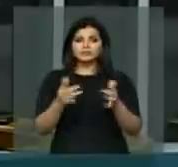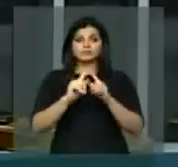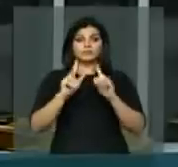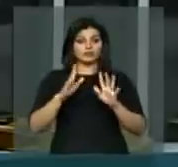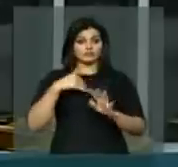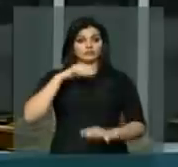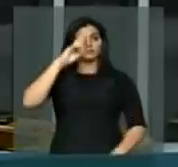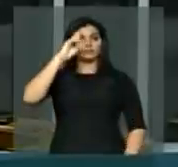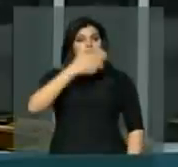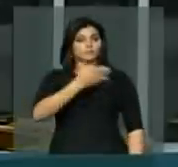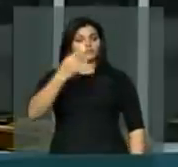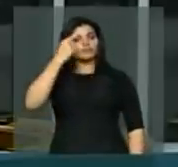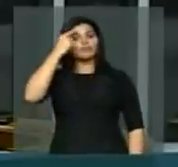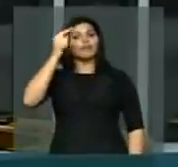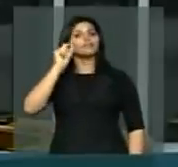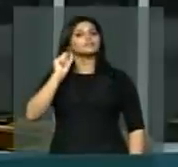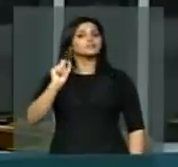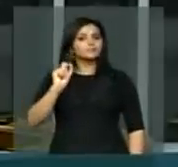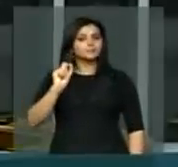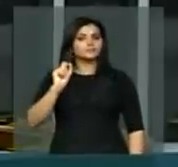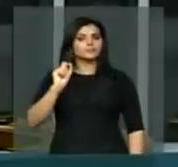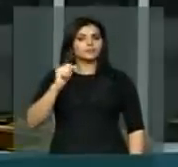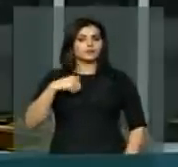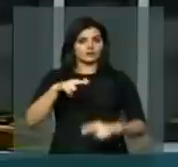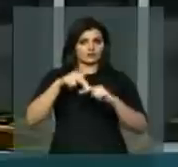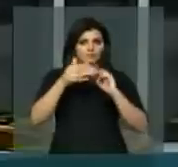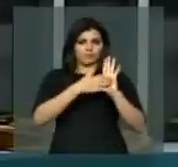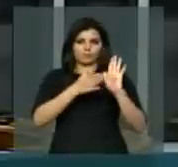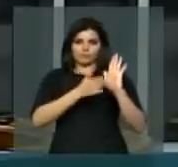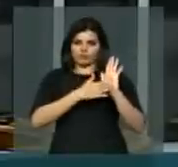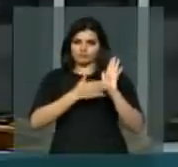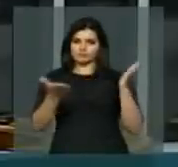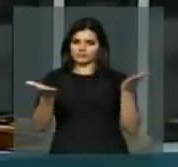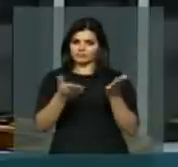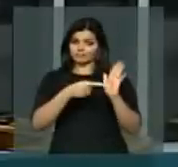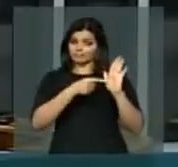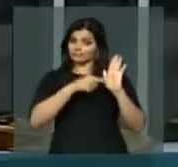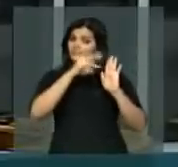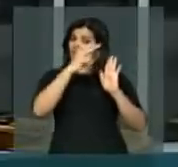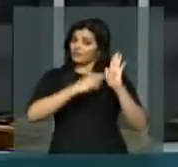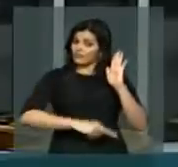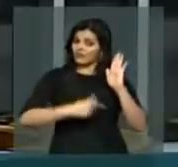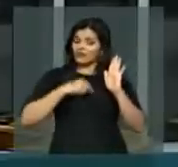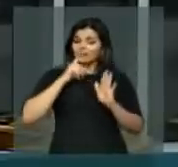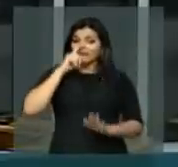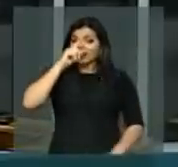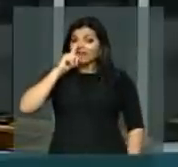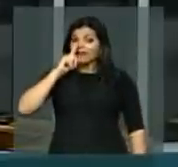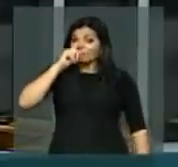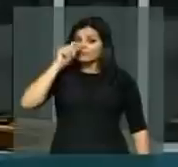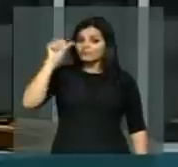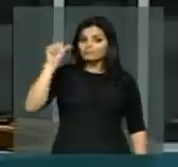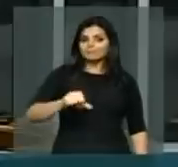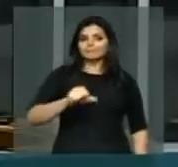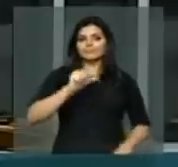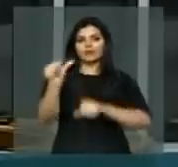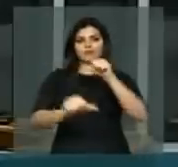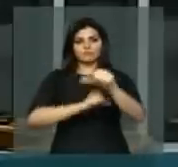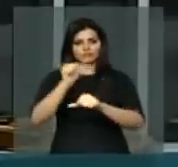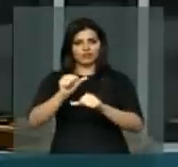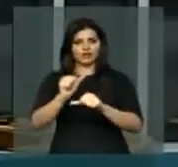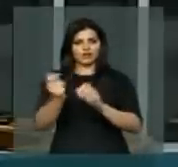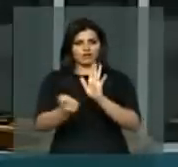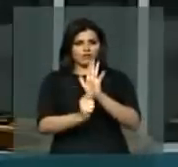para vossas excelências terem uma ideia, por essa proposta, deputado Isauci, é mais grave alterar um produto